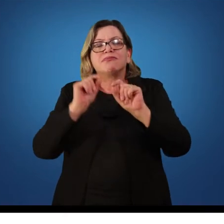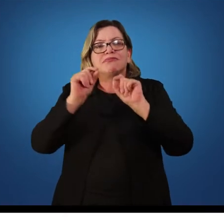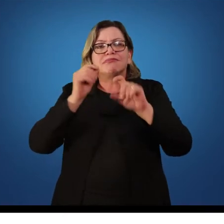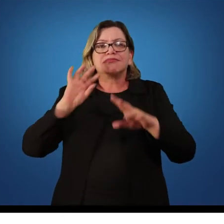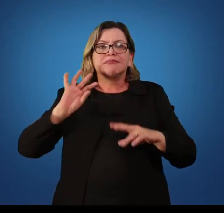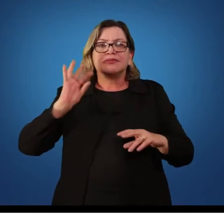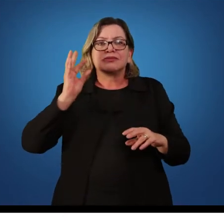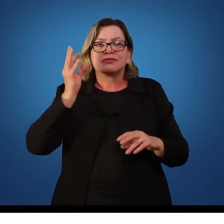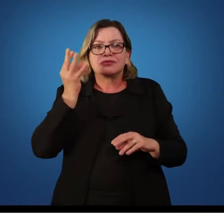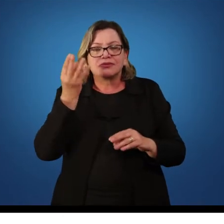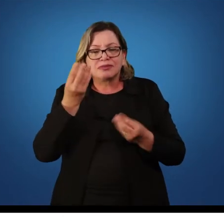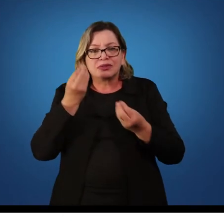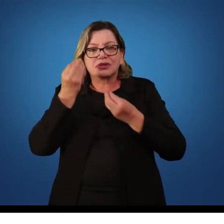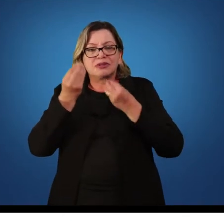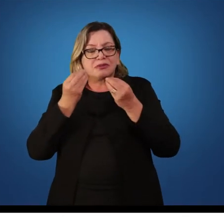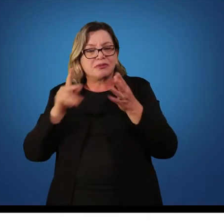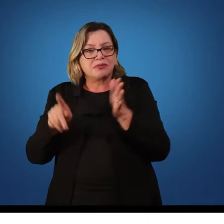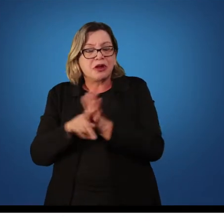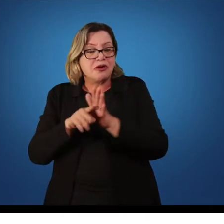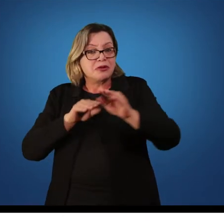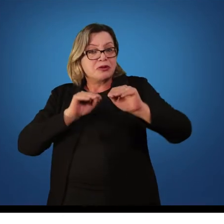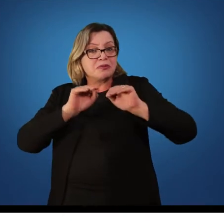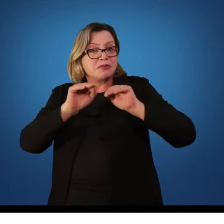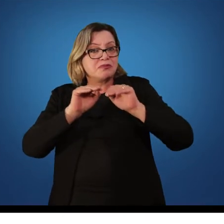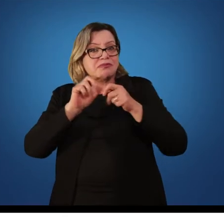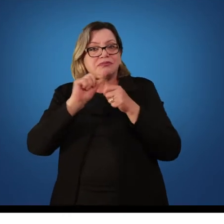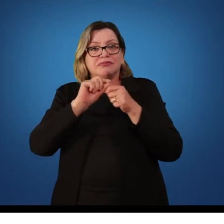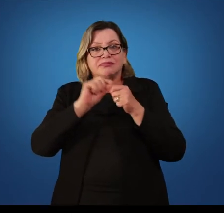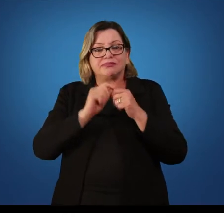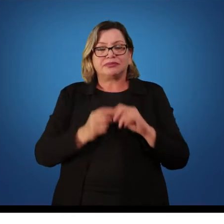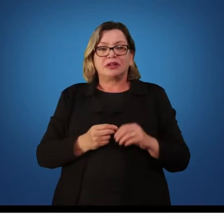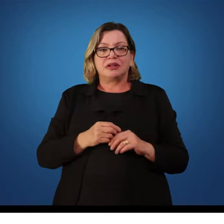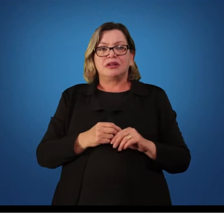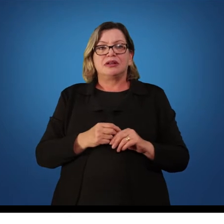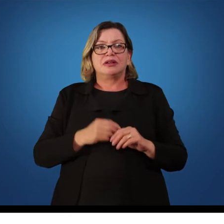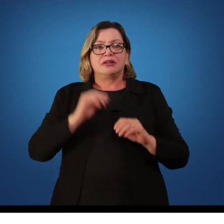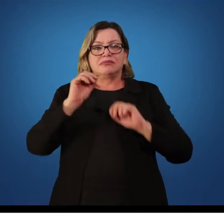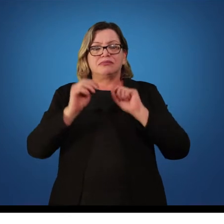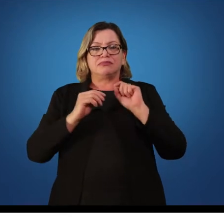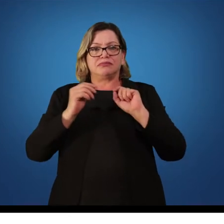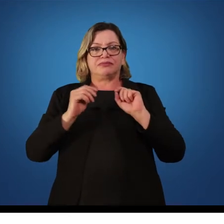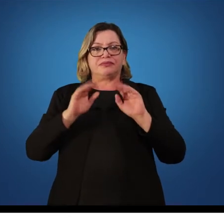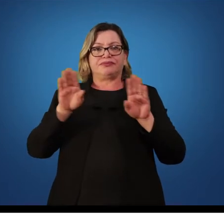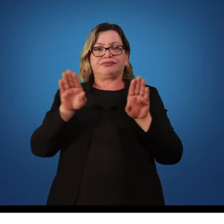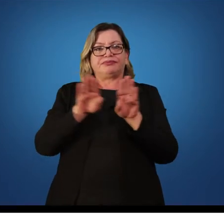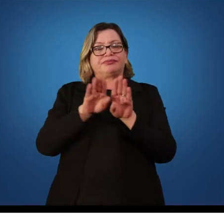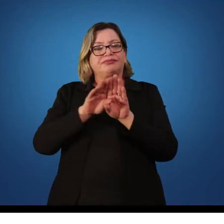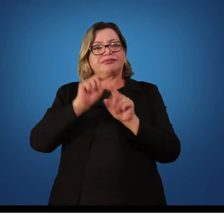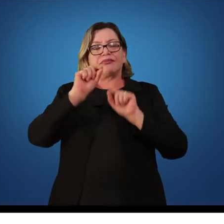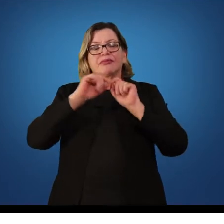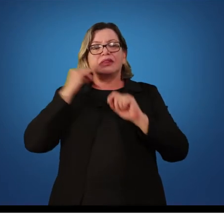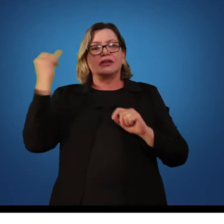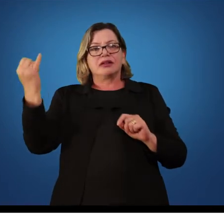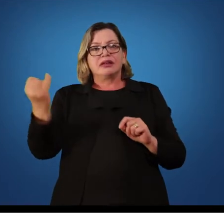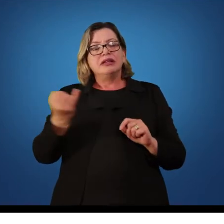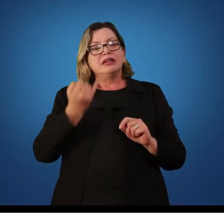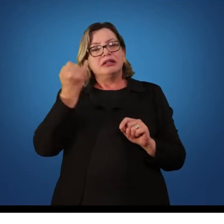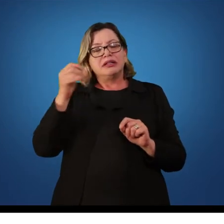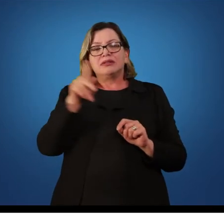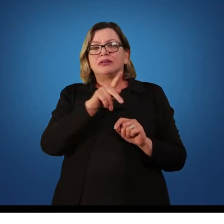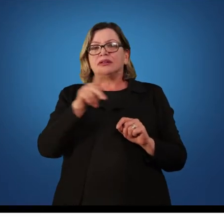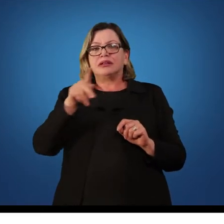uma ação, um movimento que a pessoa realizou. Uma das formas mais importantes que os professores